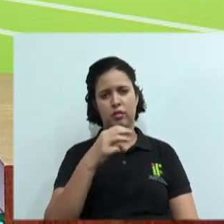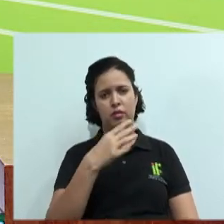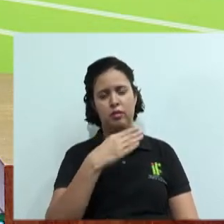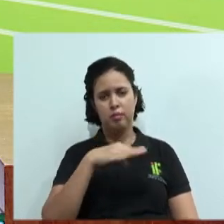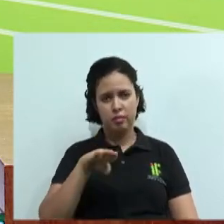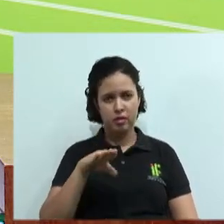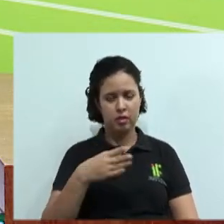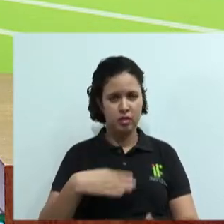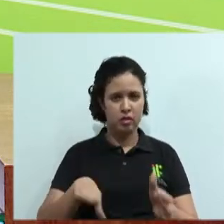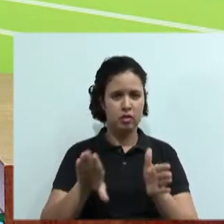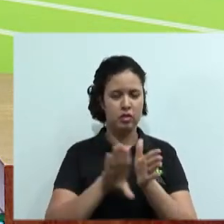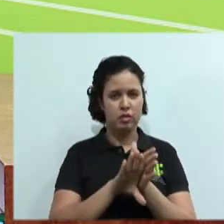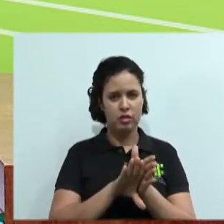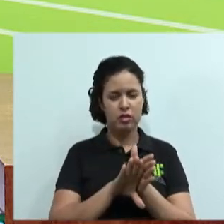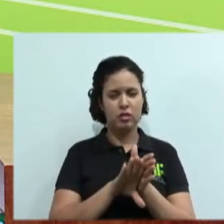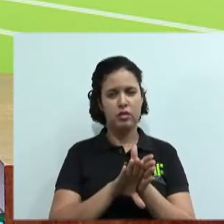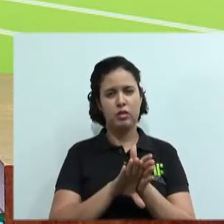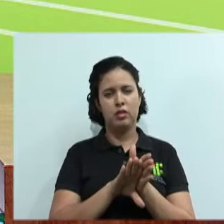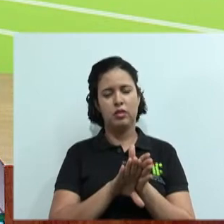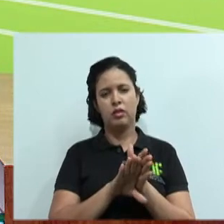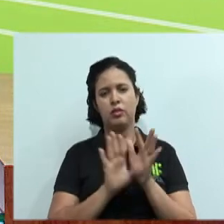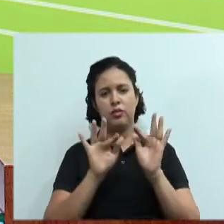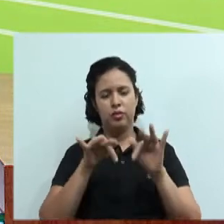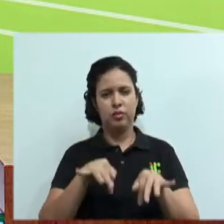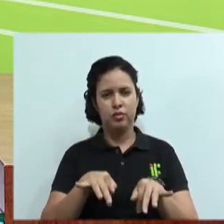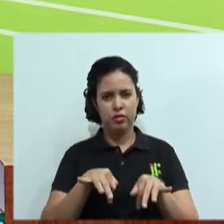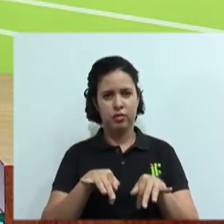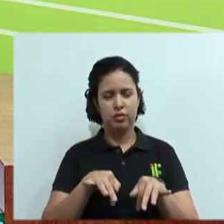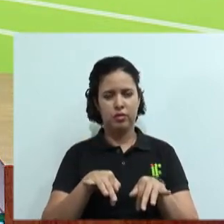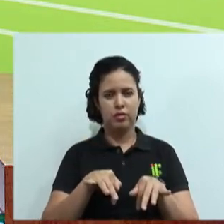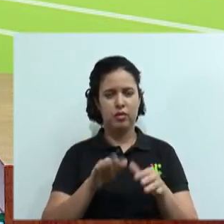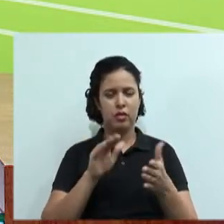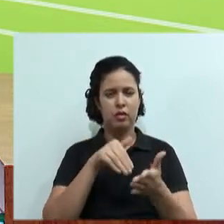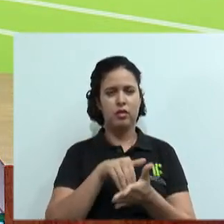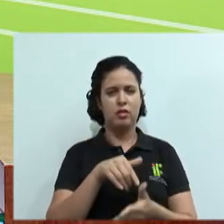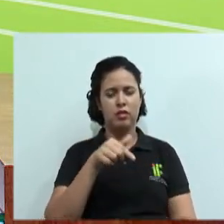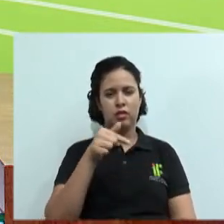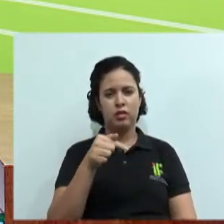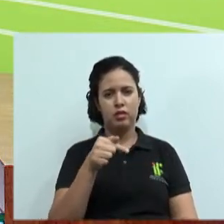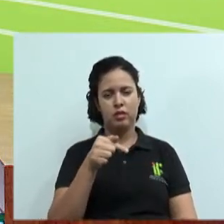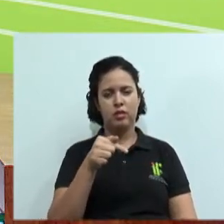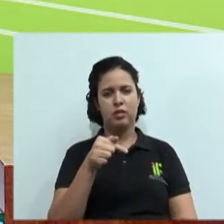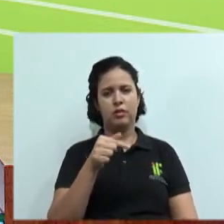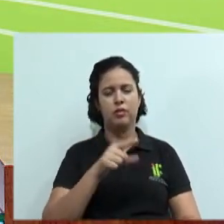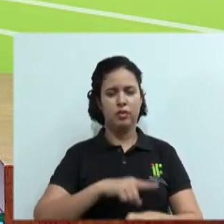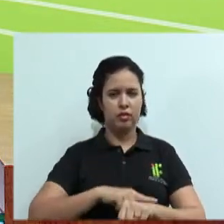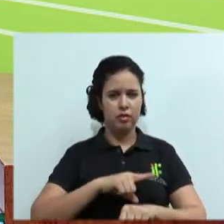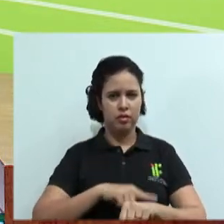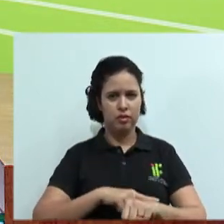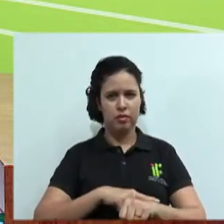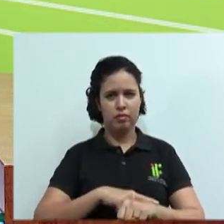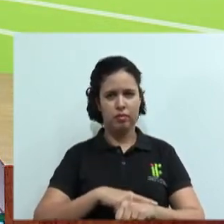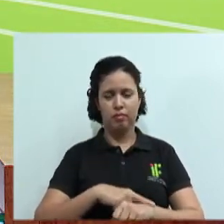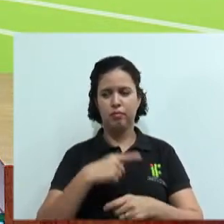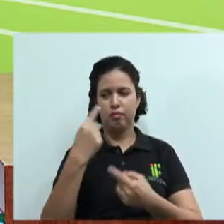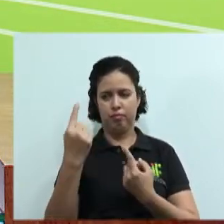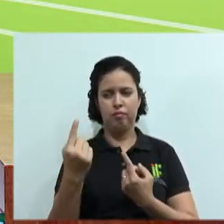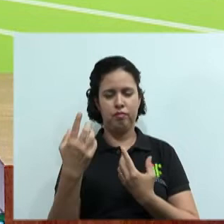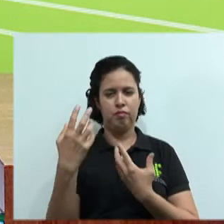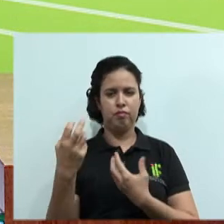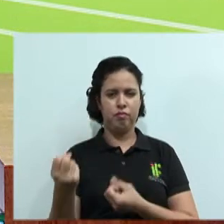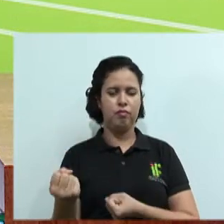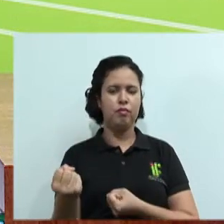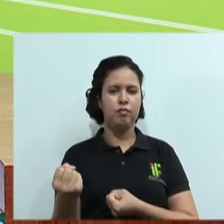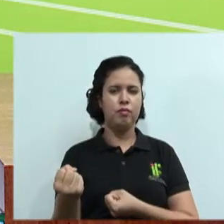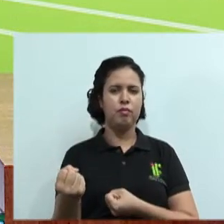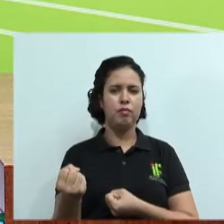ideia de ficar até uma hora mais tarde e isso é claro. Eu não perco, você também não perde, nós dois estamos nos ajudando. É assim